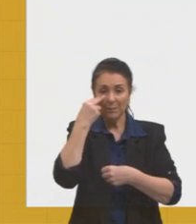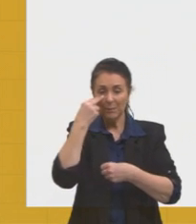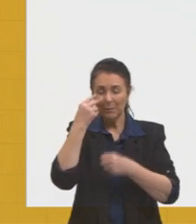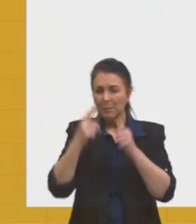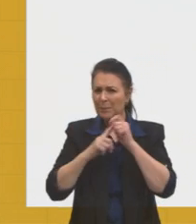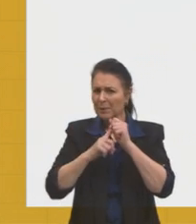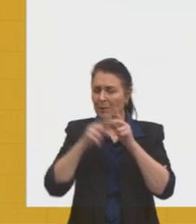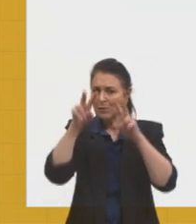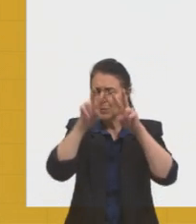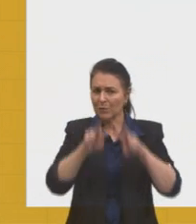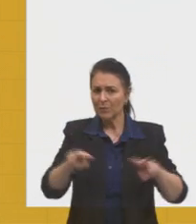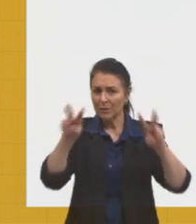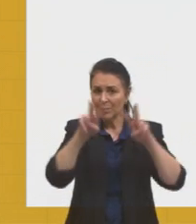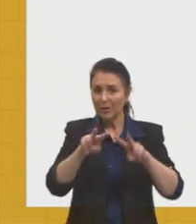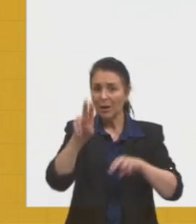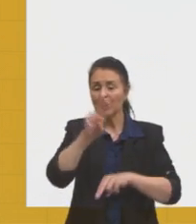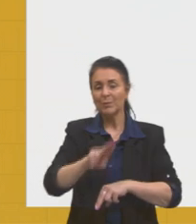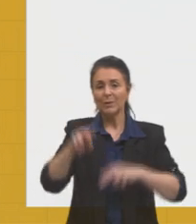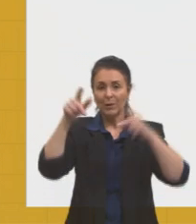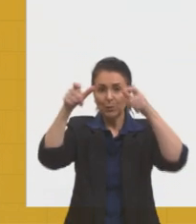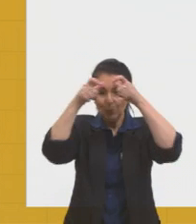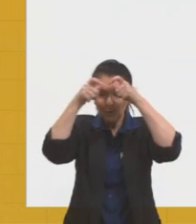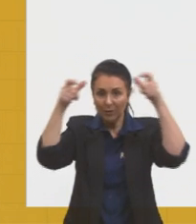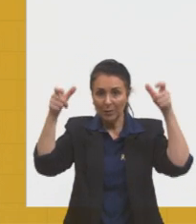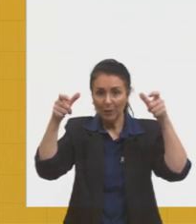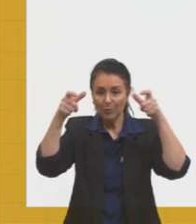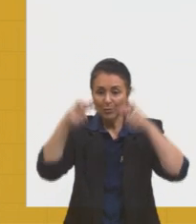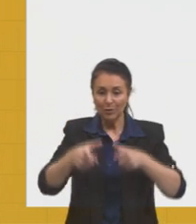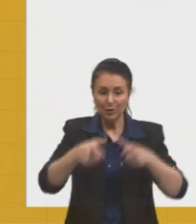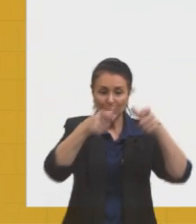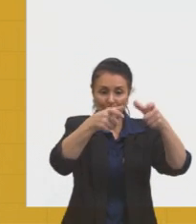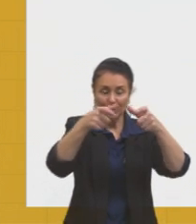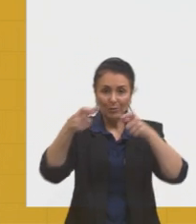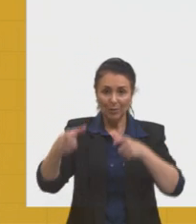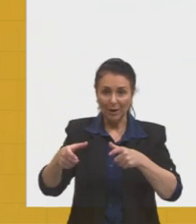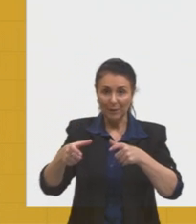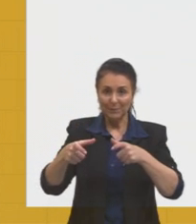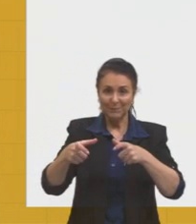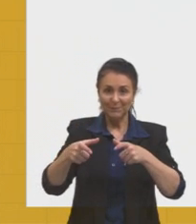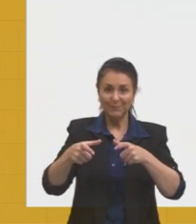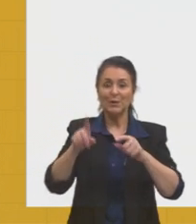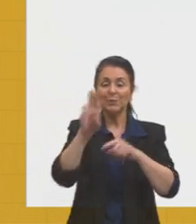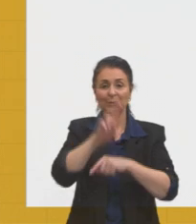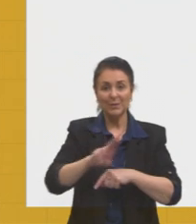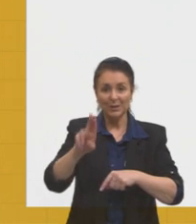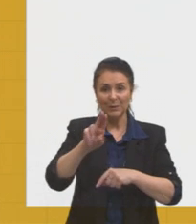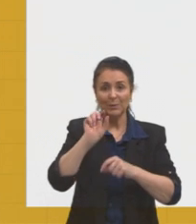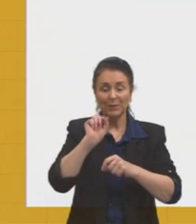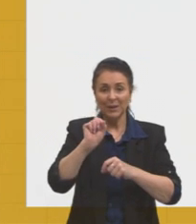a partir do conhecimento de localização, ou seja, dos sistemas de coordenadas.